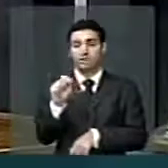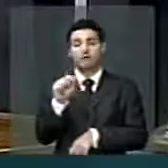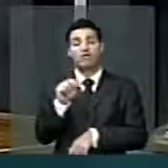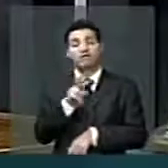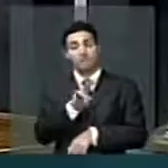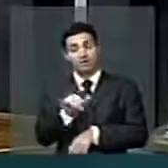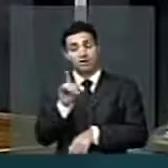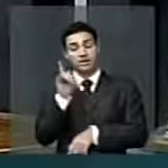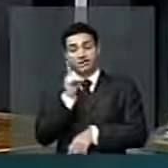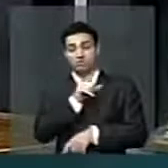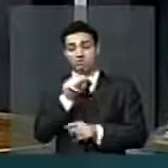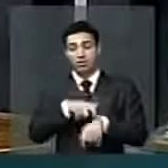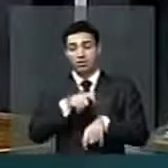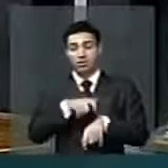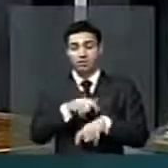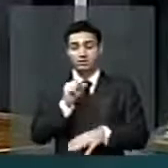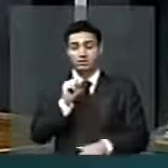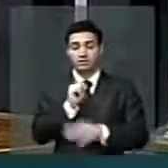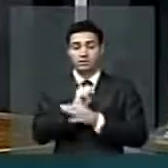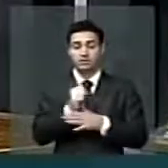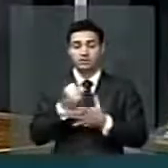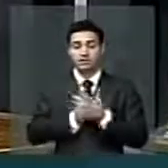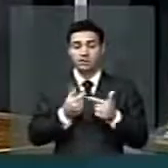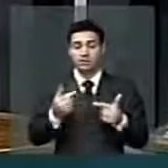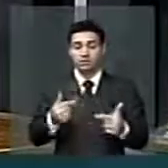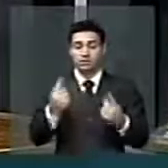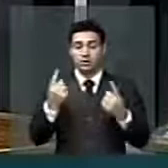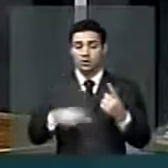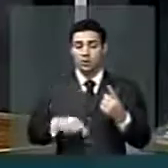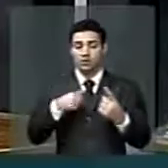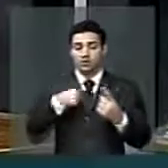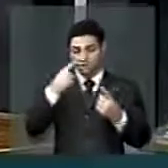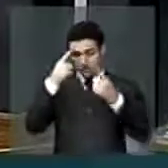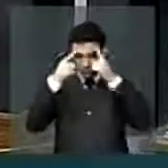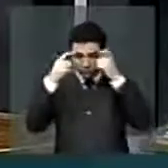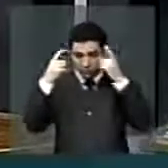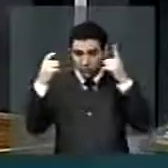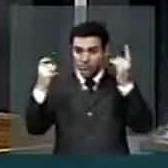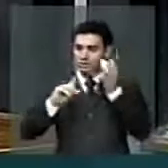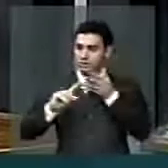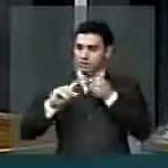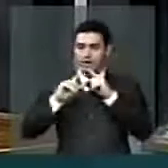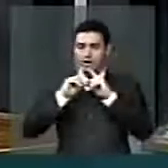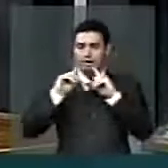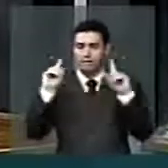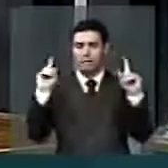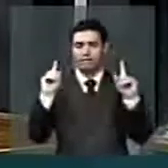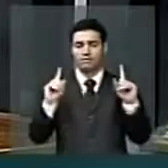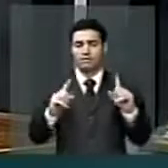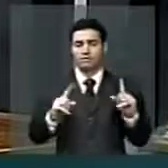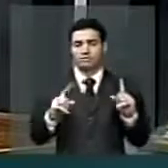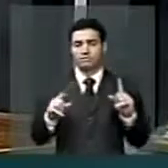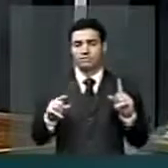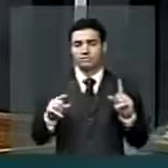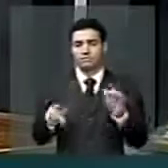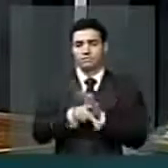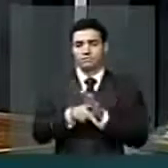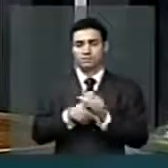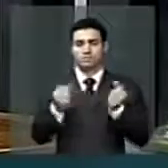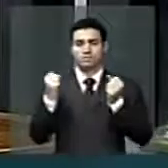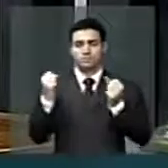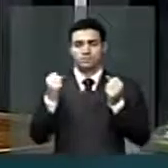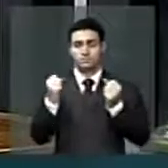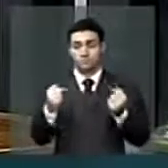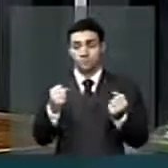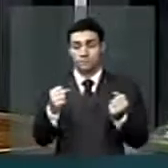a segurança e a luta contra a violência na pauta de reivindicações das manifestações de rua.